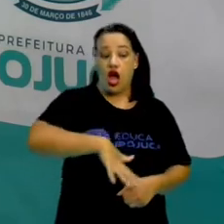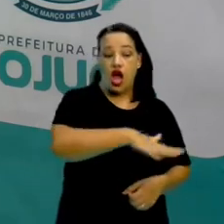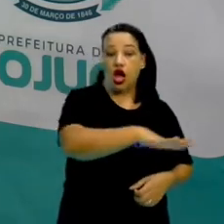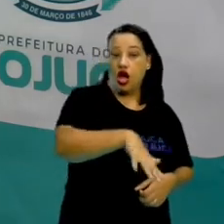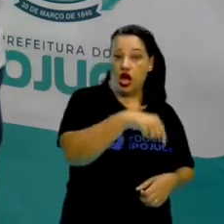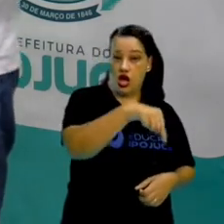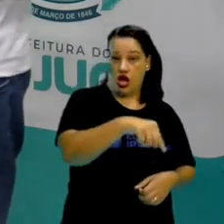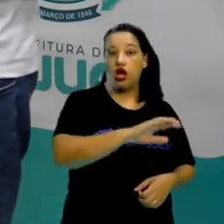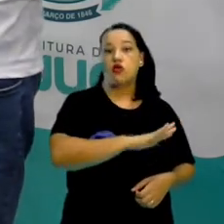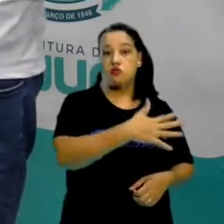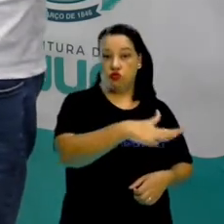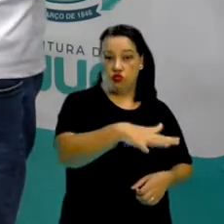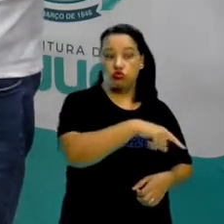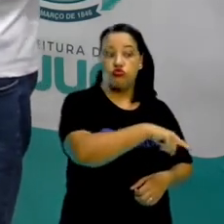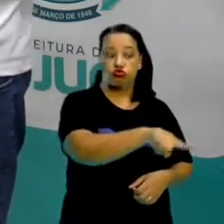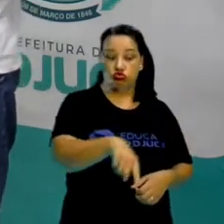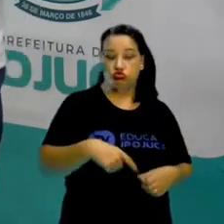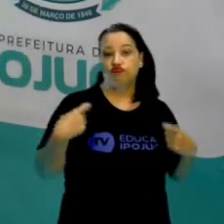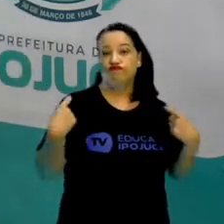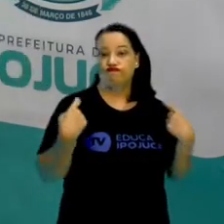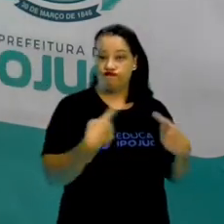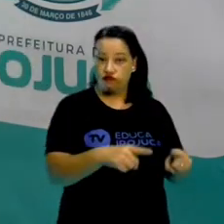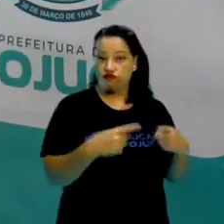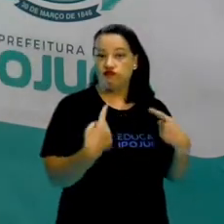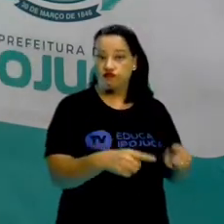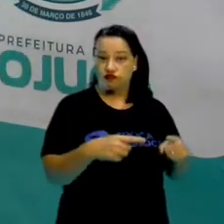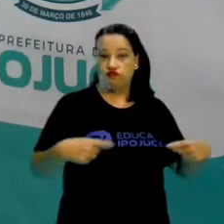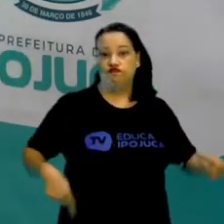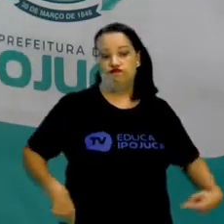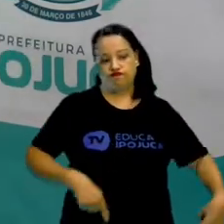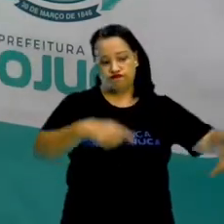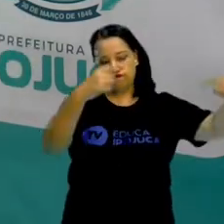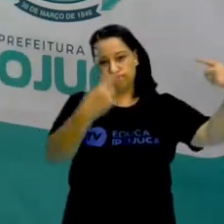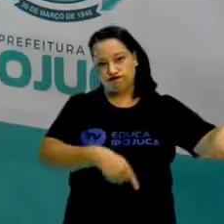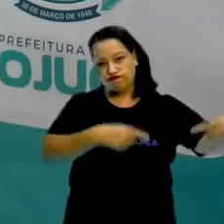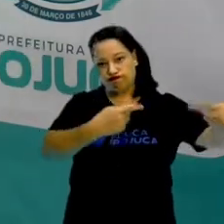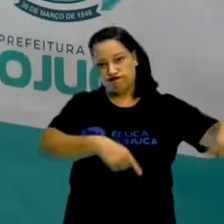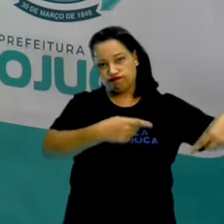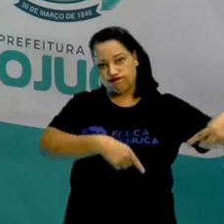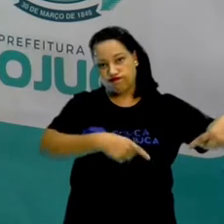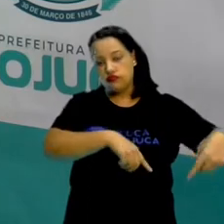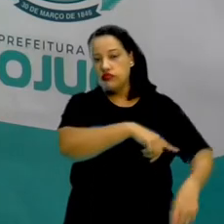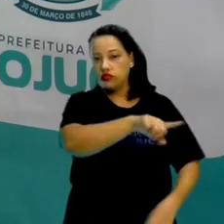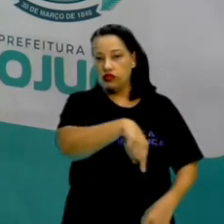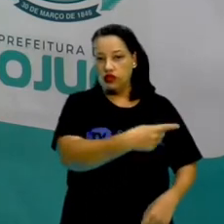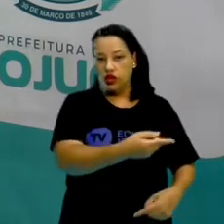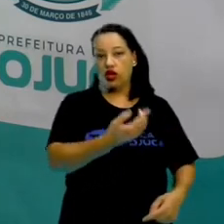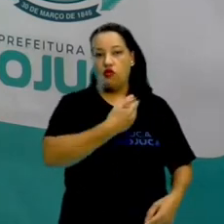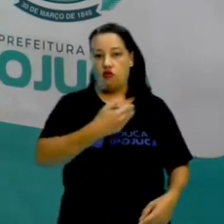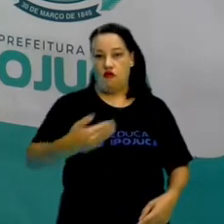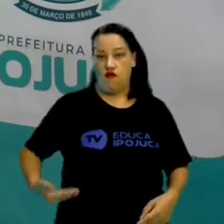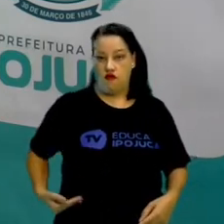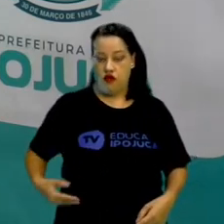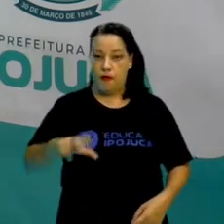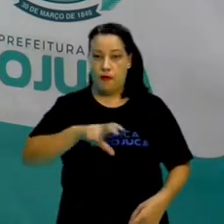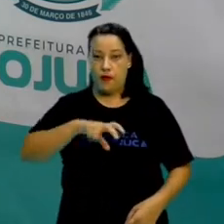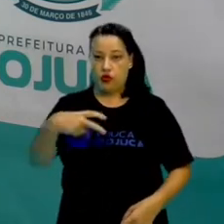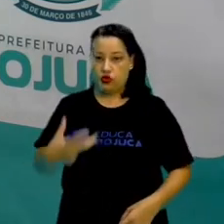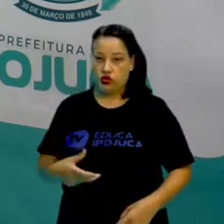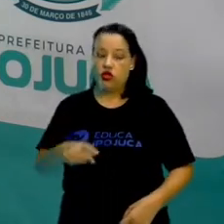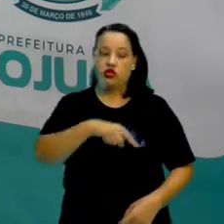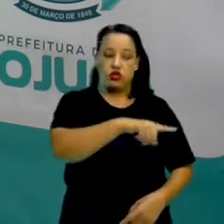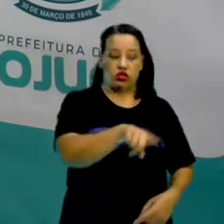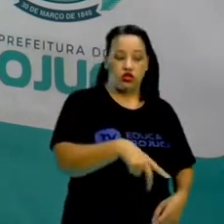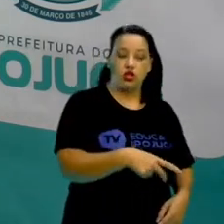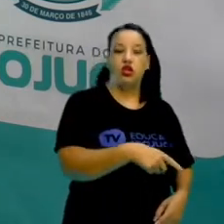Ipojuca, que vai ser travado um dos confrontos entre o governo português, tá certo? E